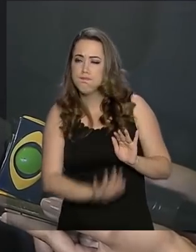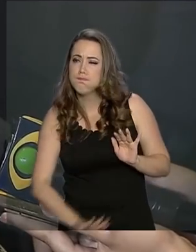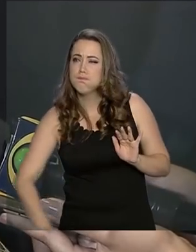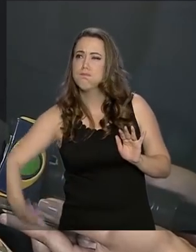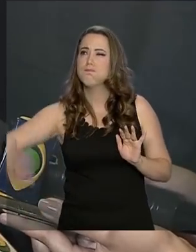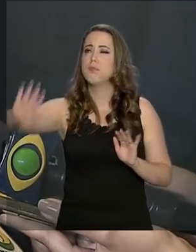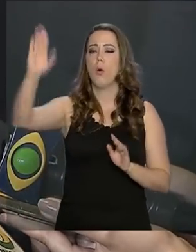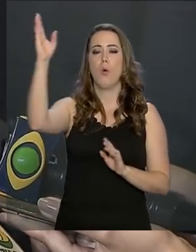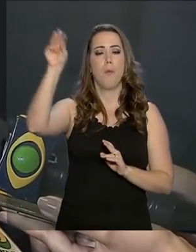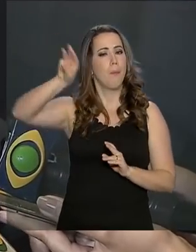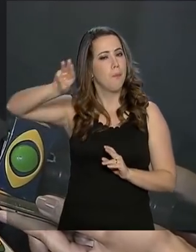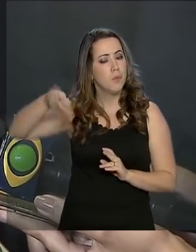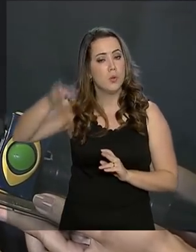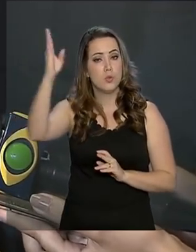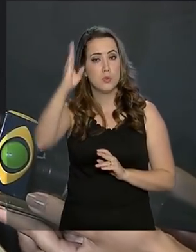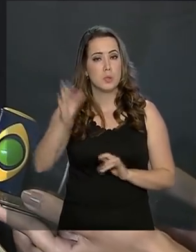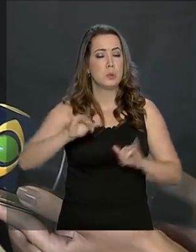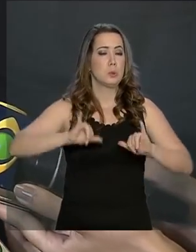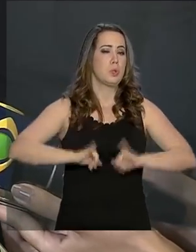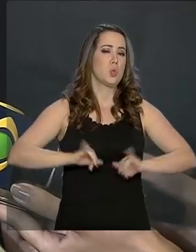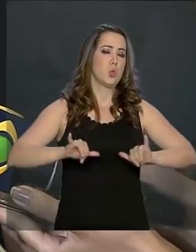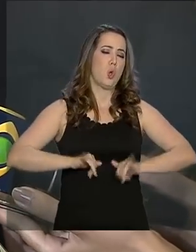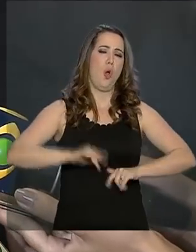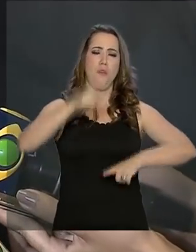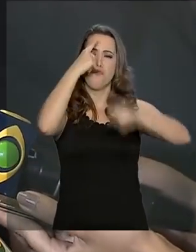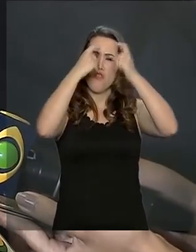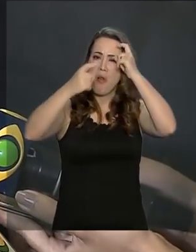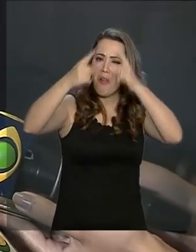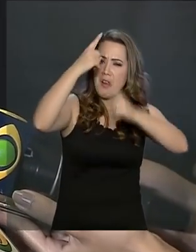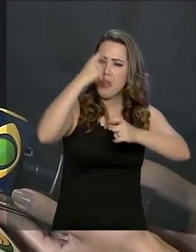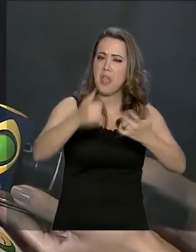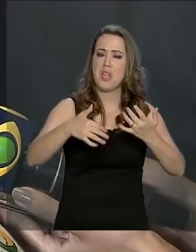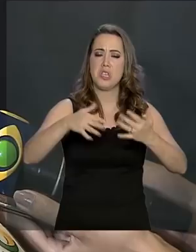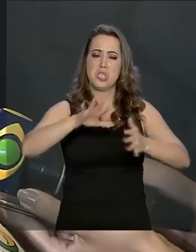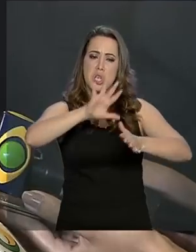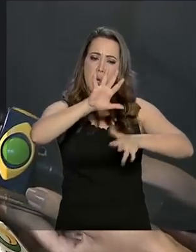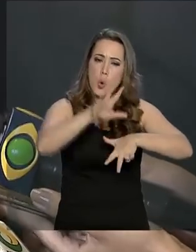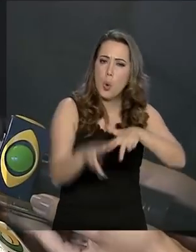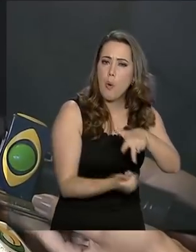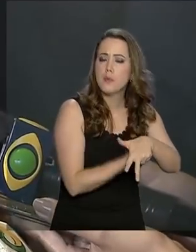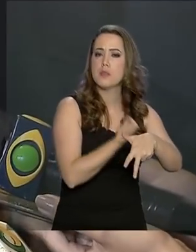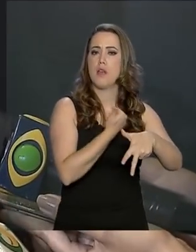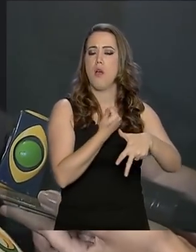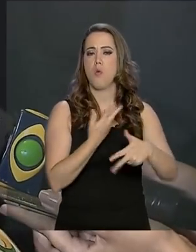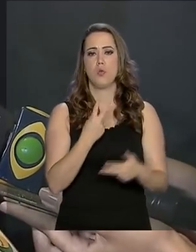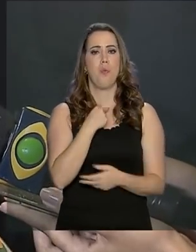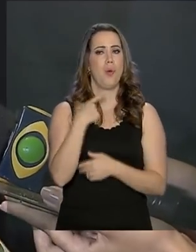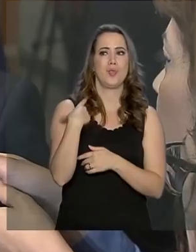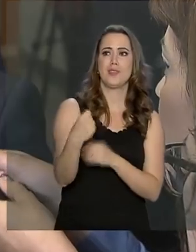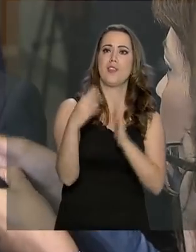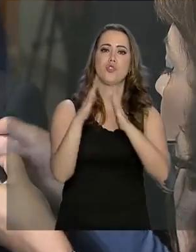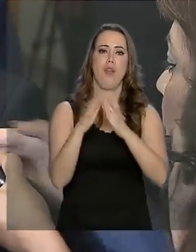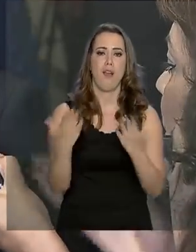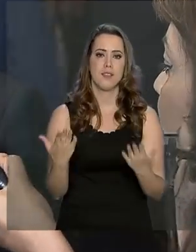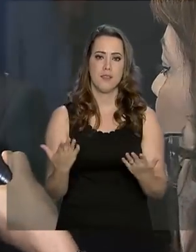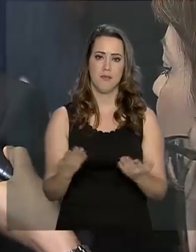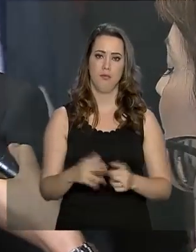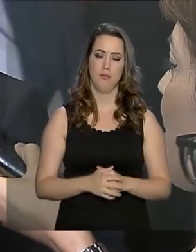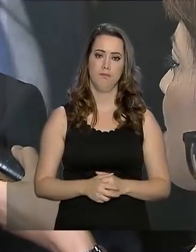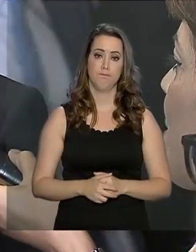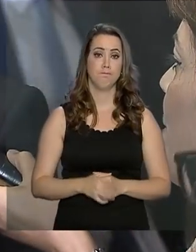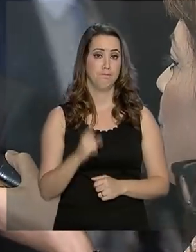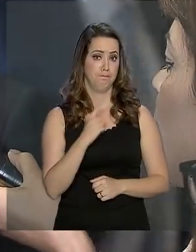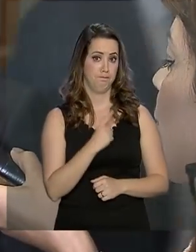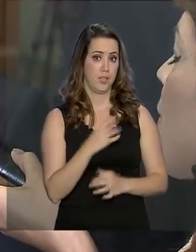brasileiros que sofrem com a violência, com o crime organizado, com a corrupção e que não podem sair de casa. Esse juiz